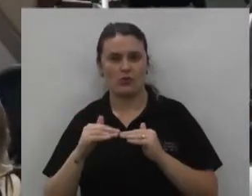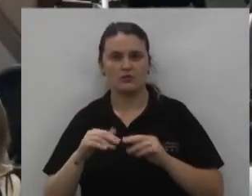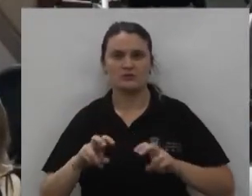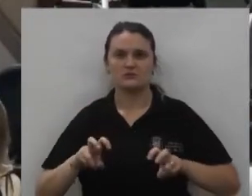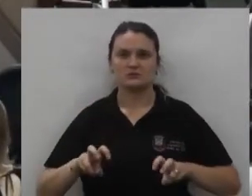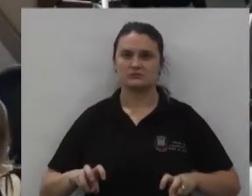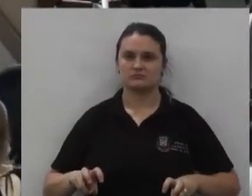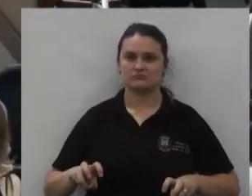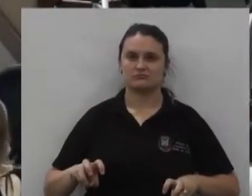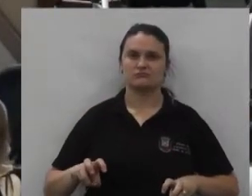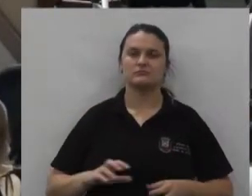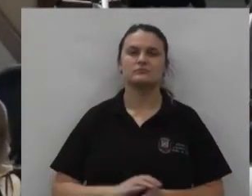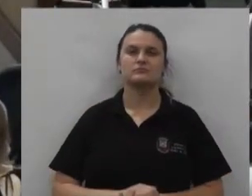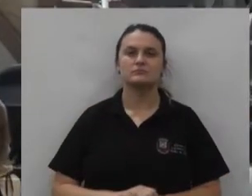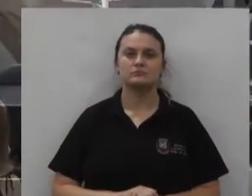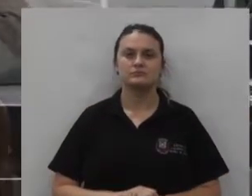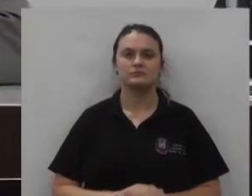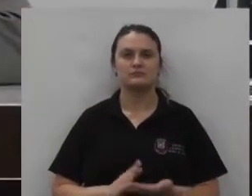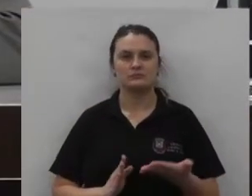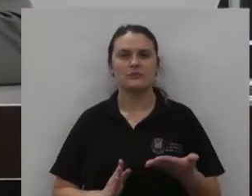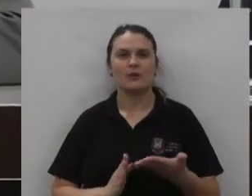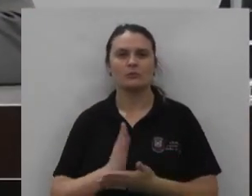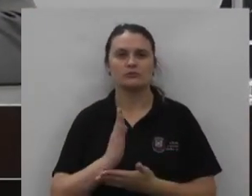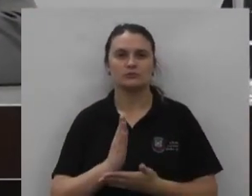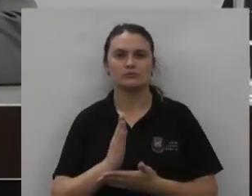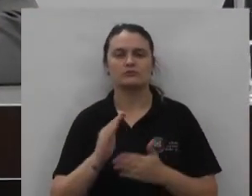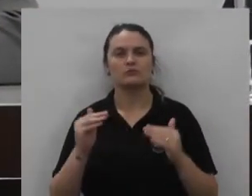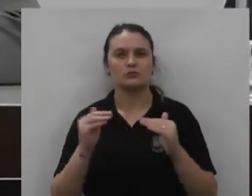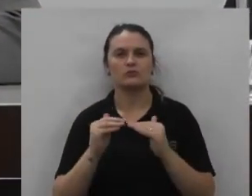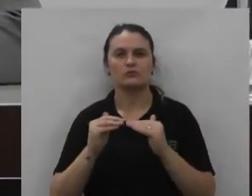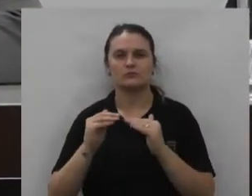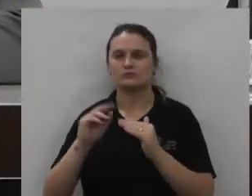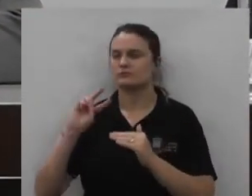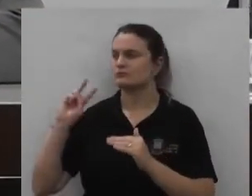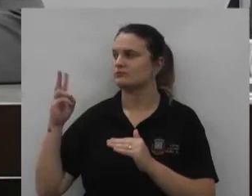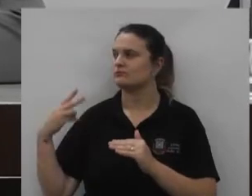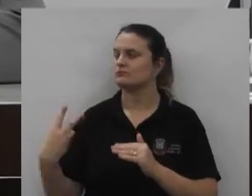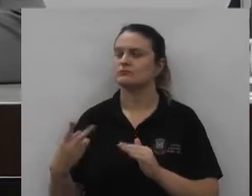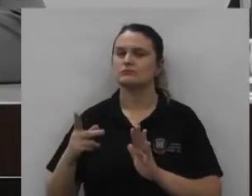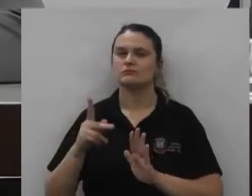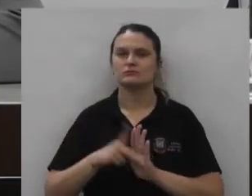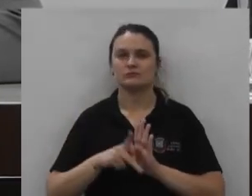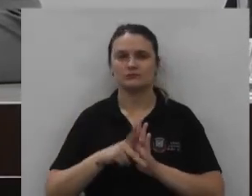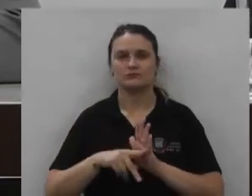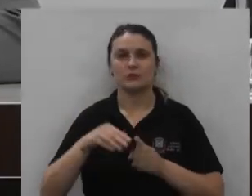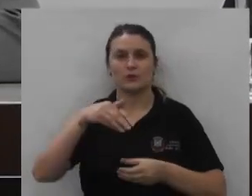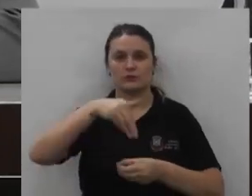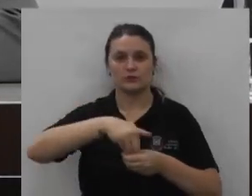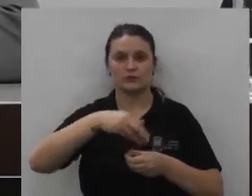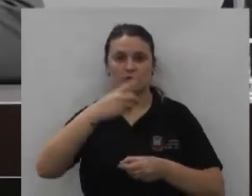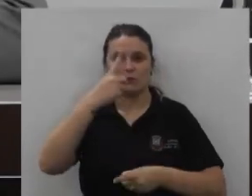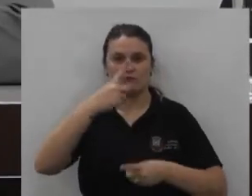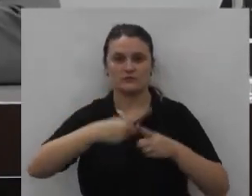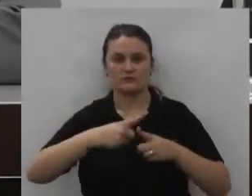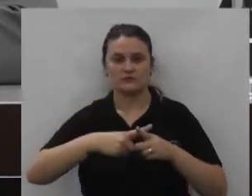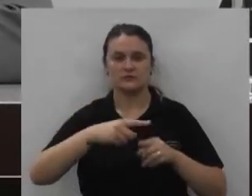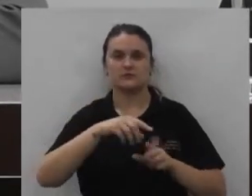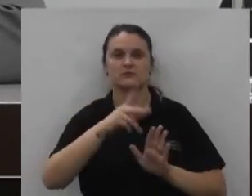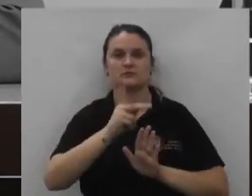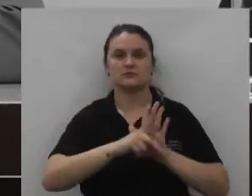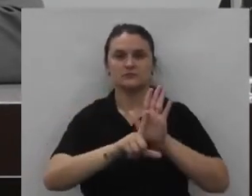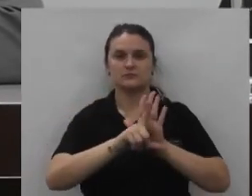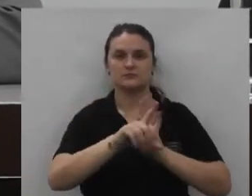permaneçam como estão aprovado então em votação única do projeto de lei ordinária número